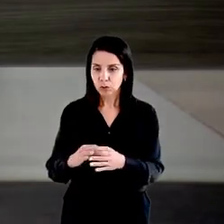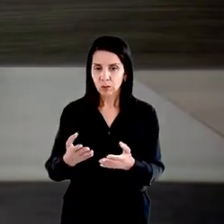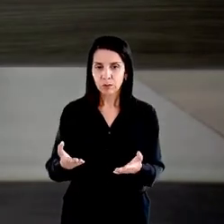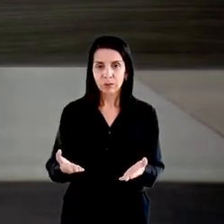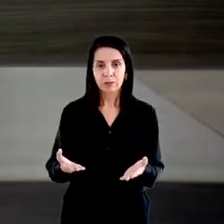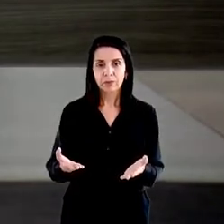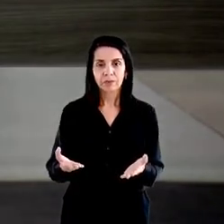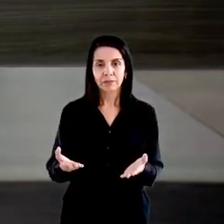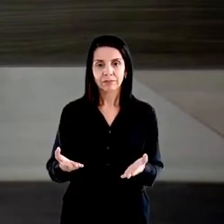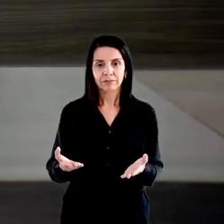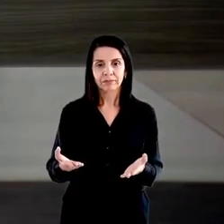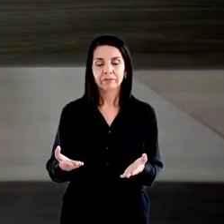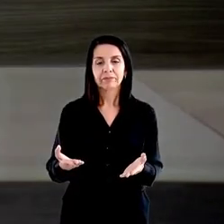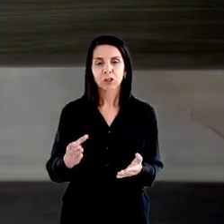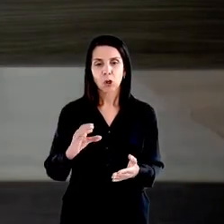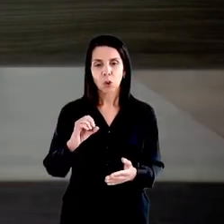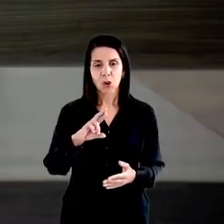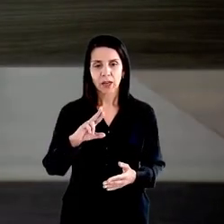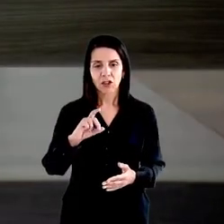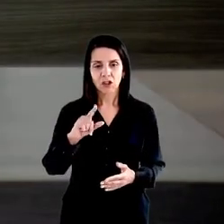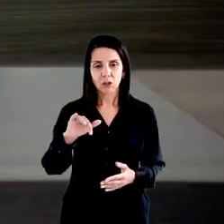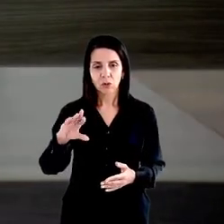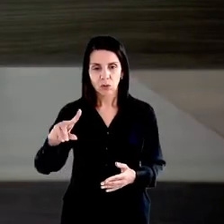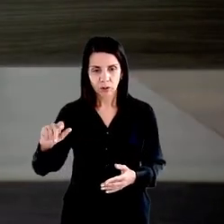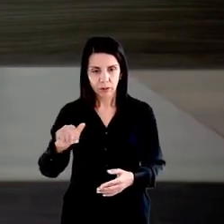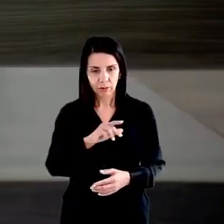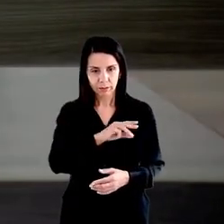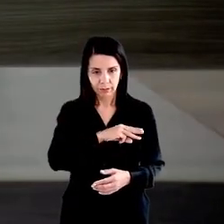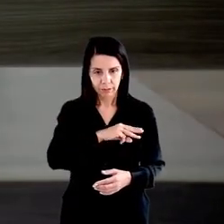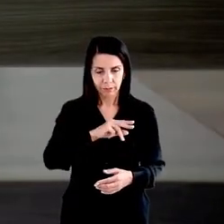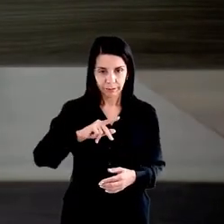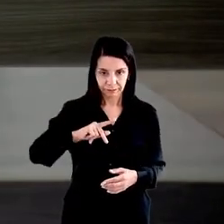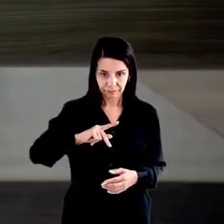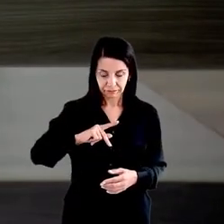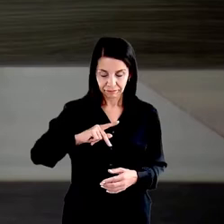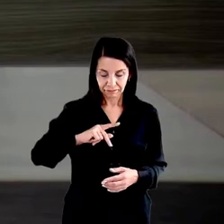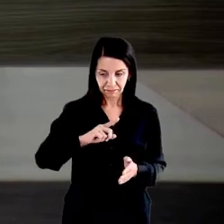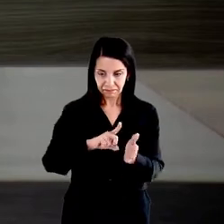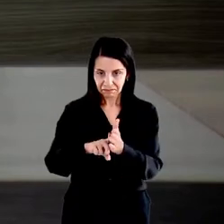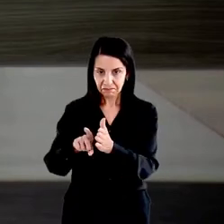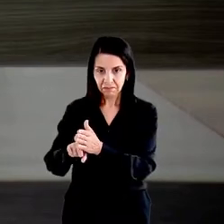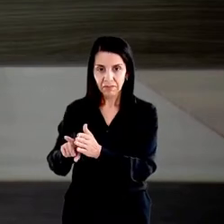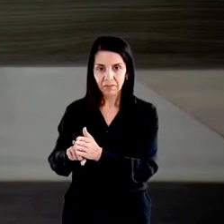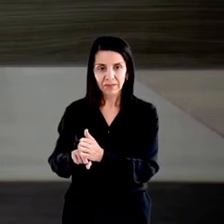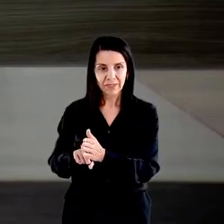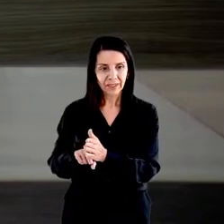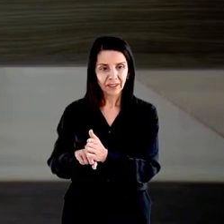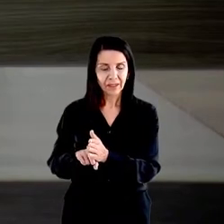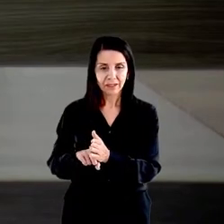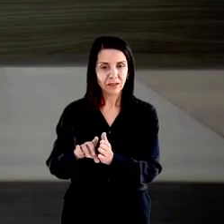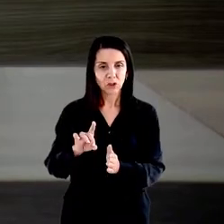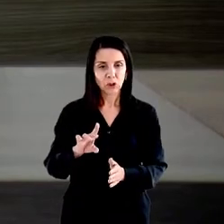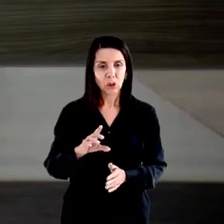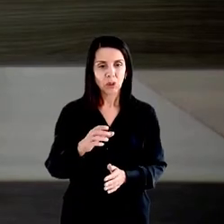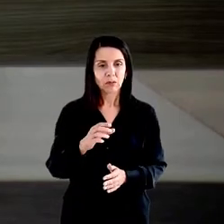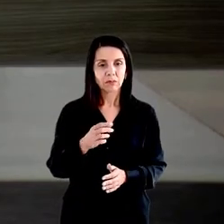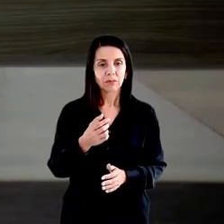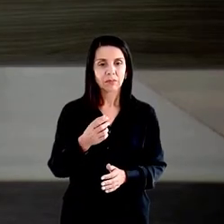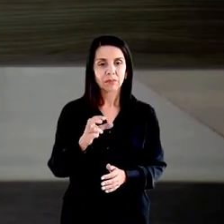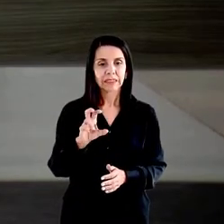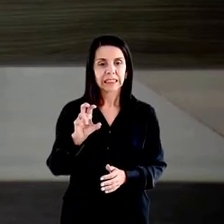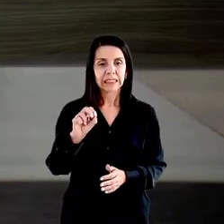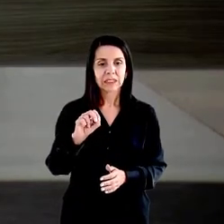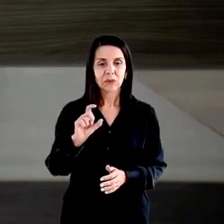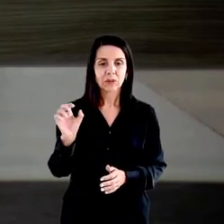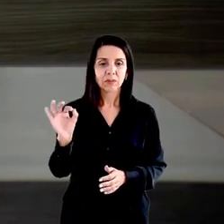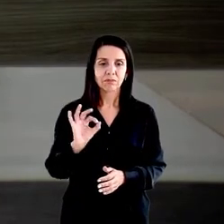leia-se, Corregedoria do Ministério Público, houve um pouco mais de 50% de respostas ao ofício expedido